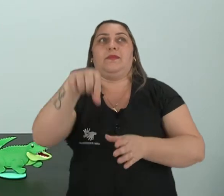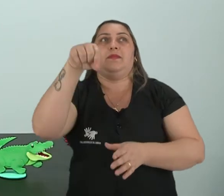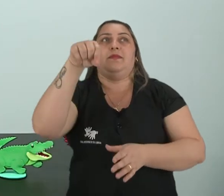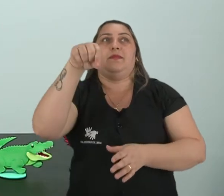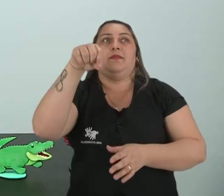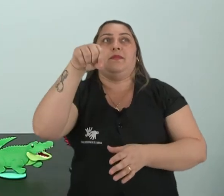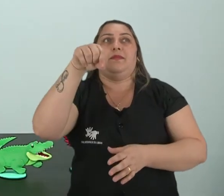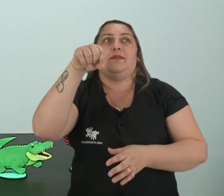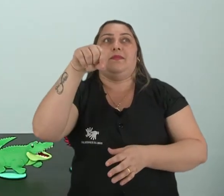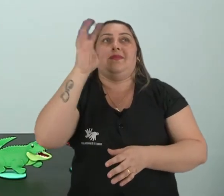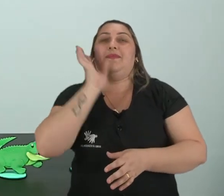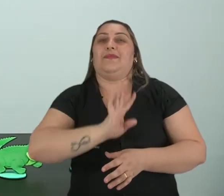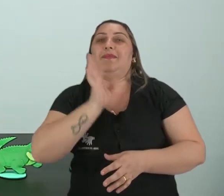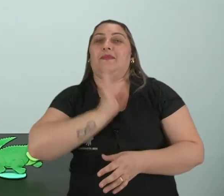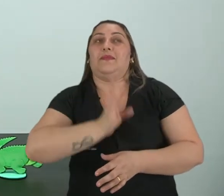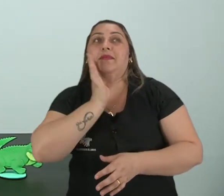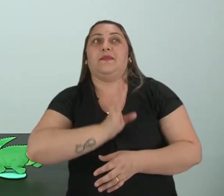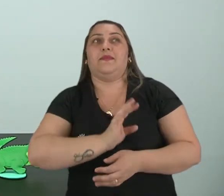Ah, esse daqui é legal.